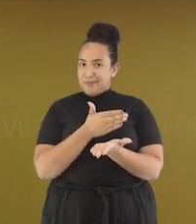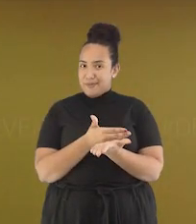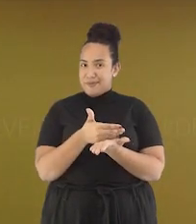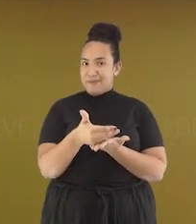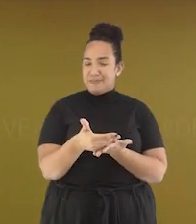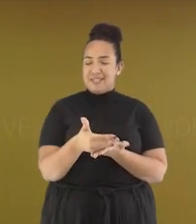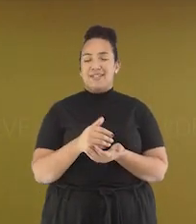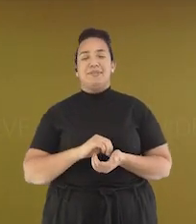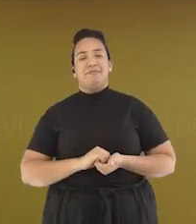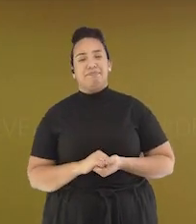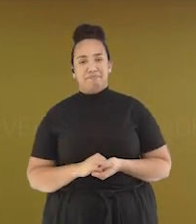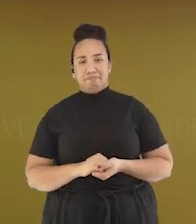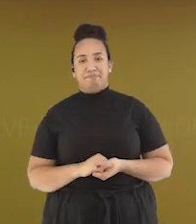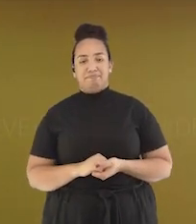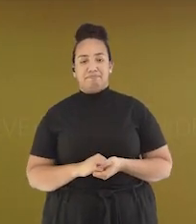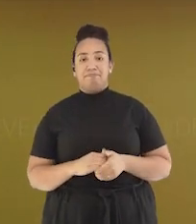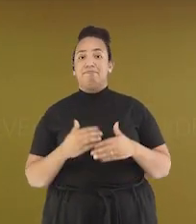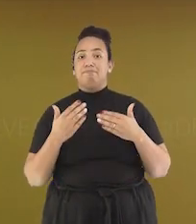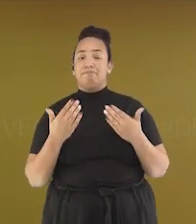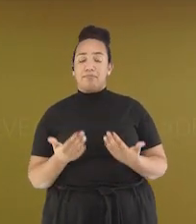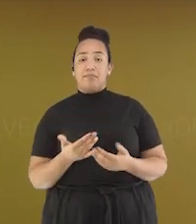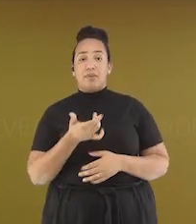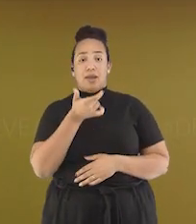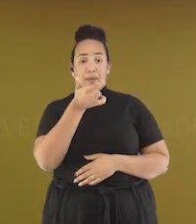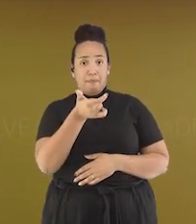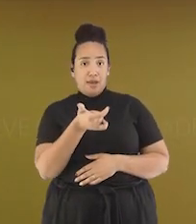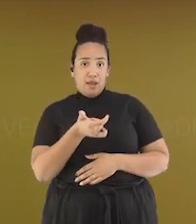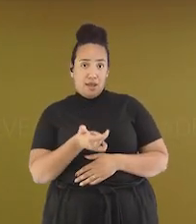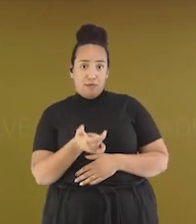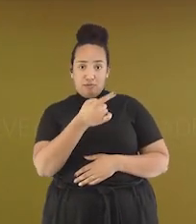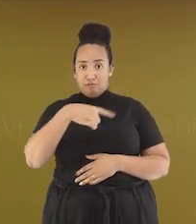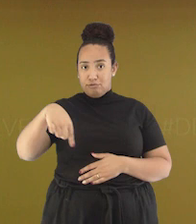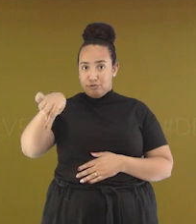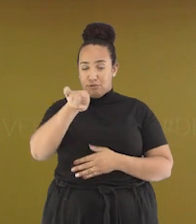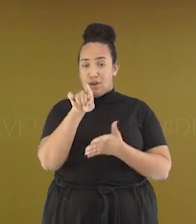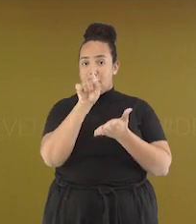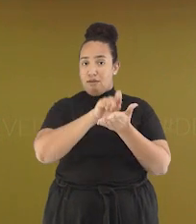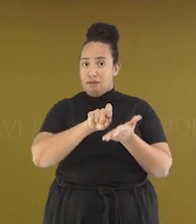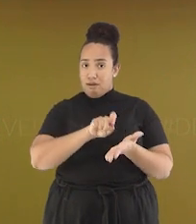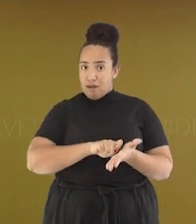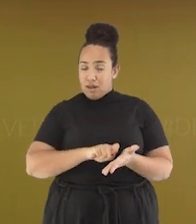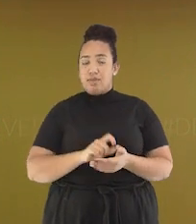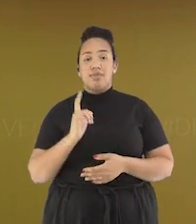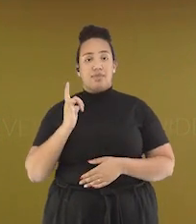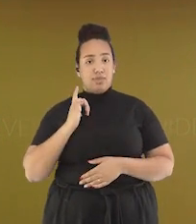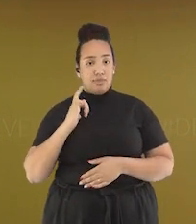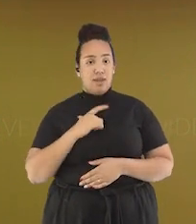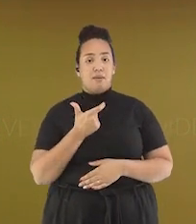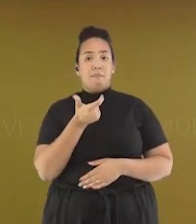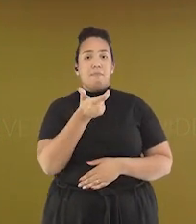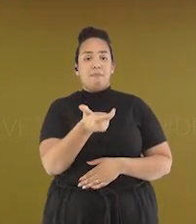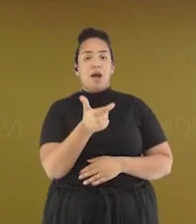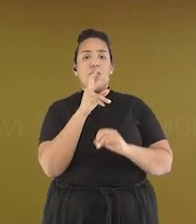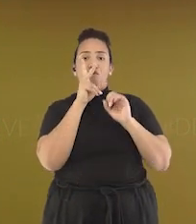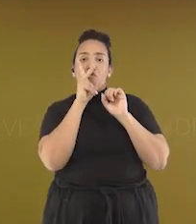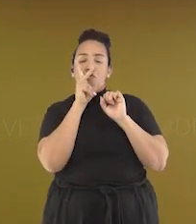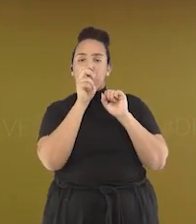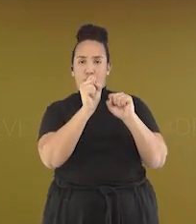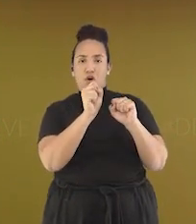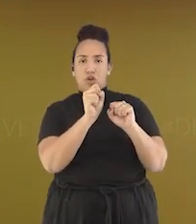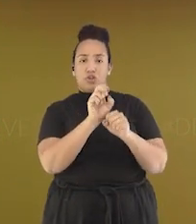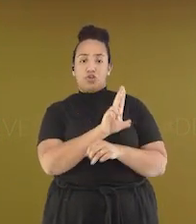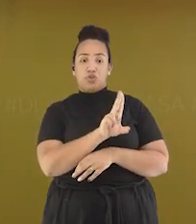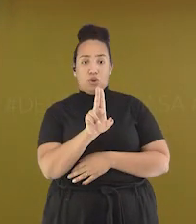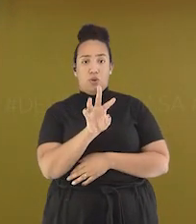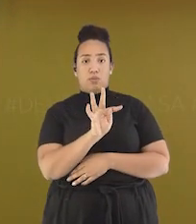A maioria das palavras que falamos ou escrevemos tem uma sílaba tônica. Você já ouviu falar em sílaba